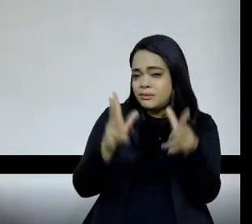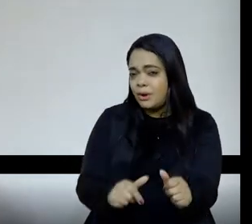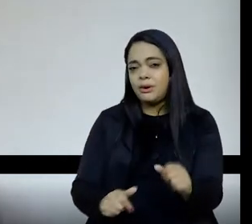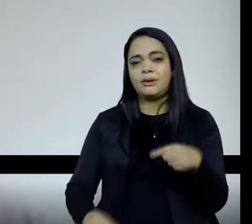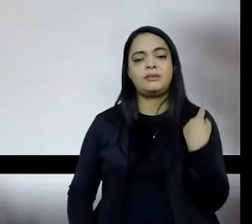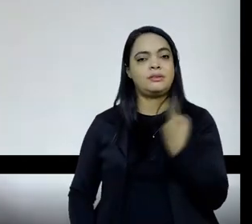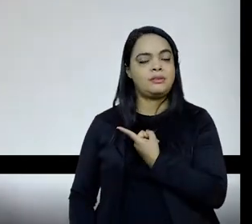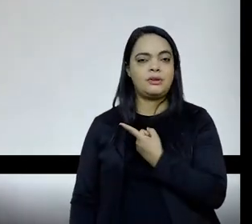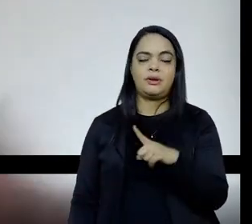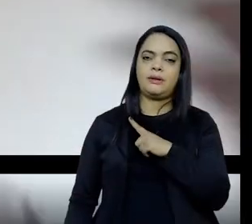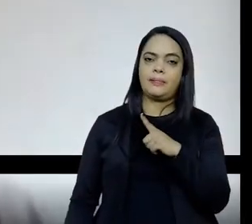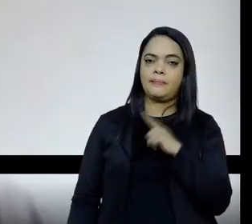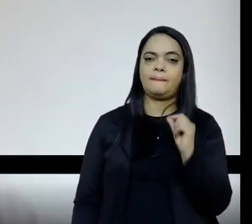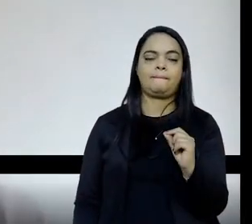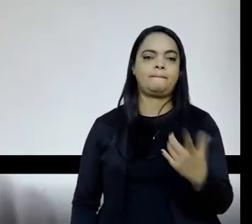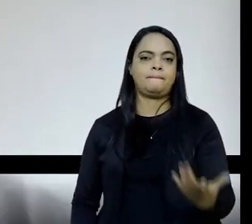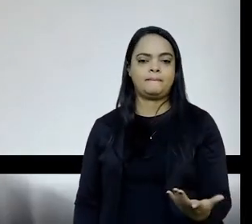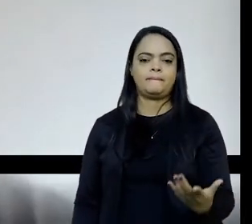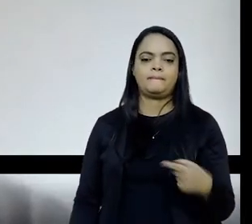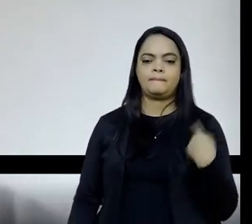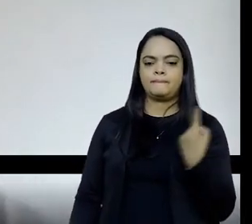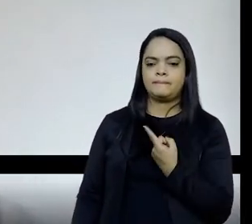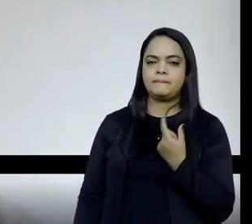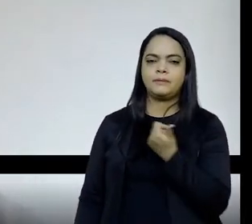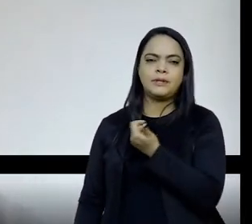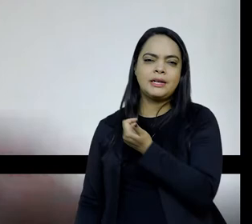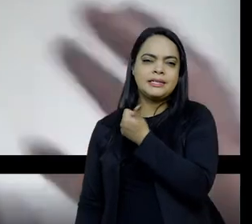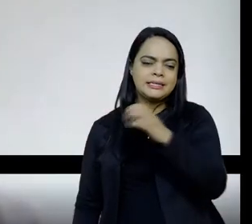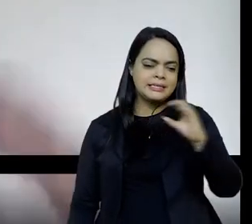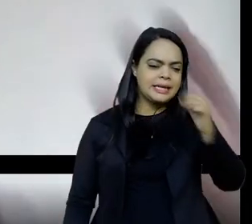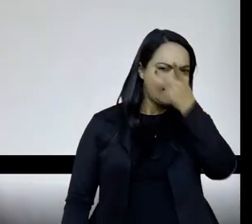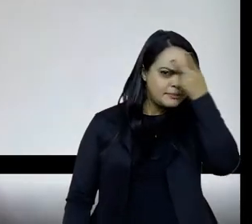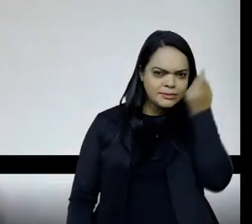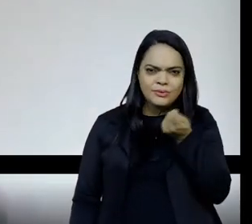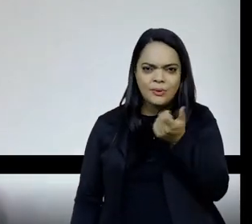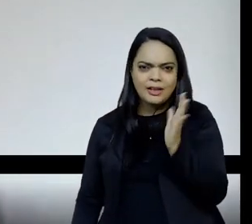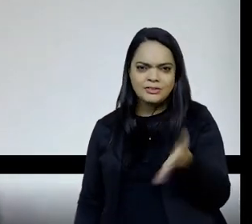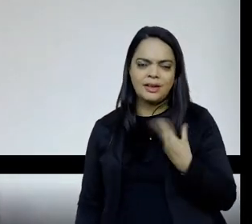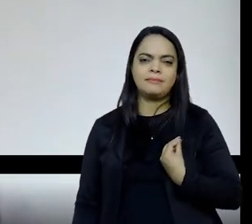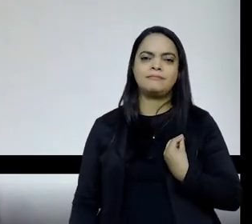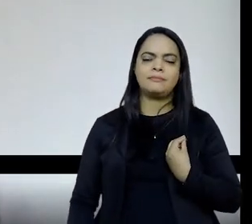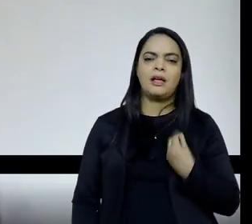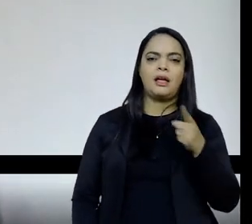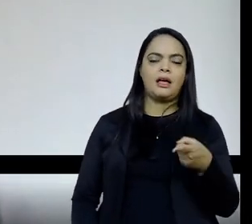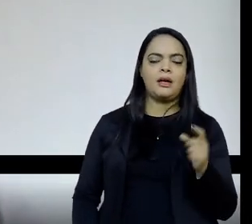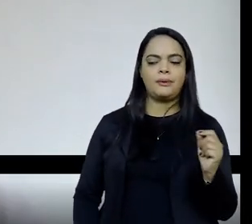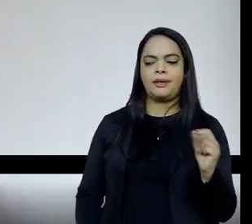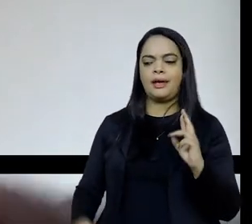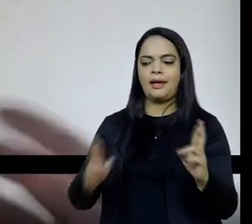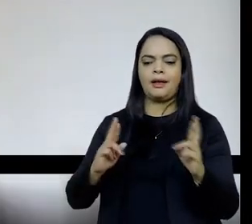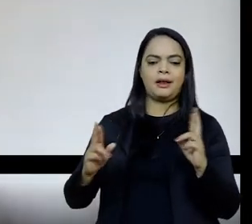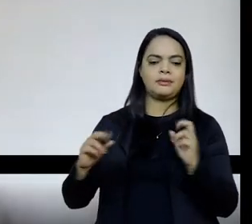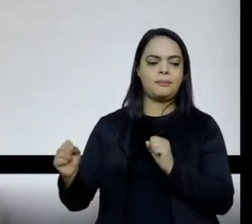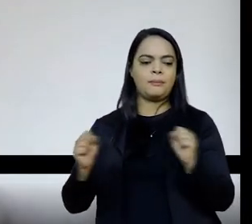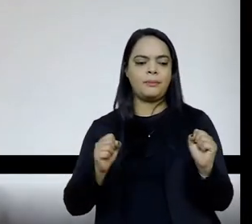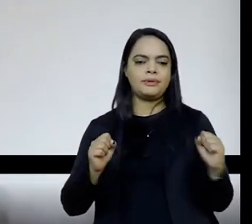e mais, quando a gente soma as fases 100 pessoas que já estão, são relações de poder, e, portanto, a gente